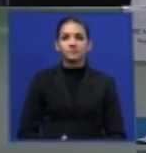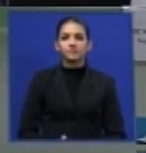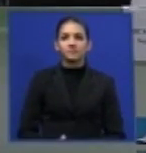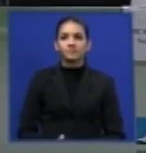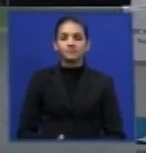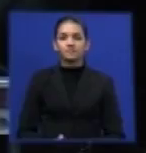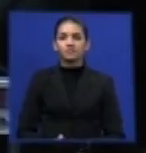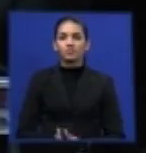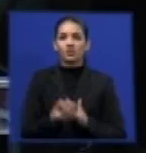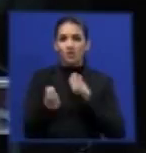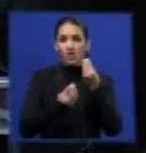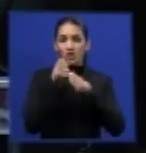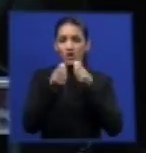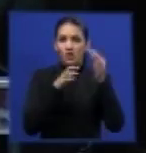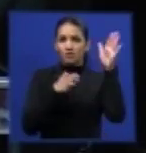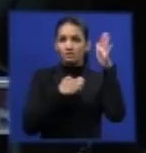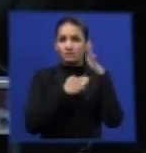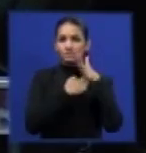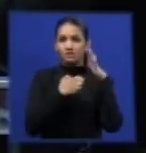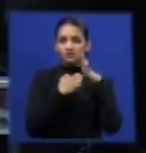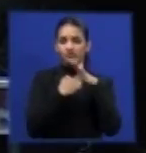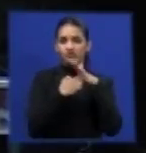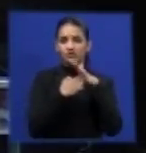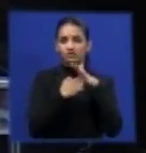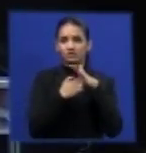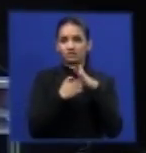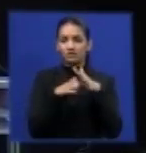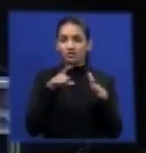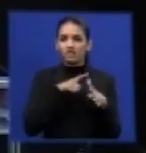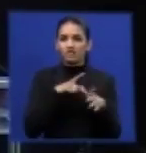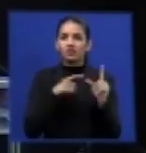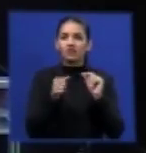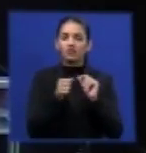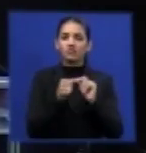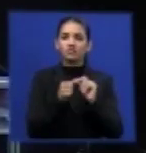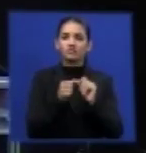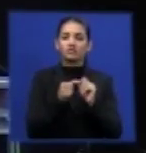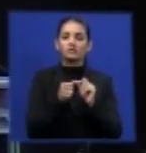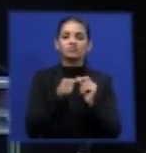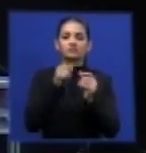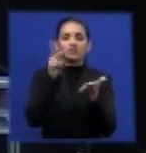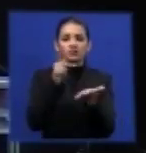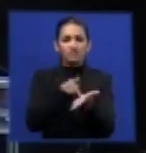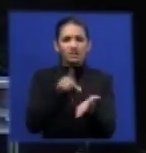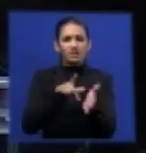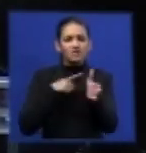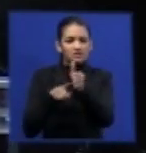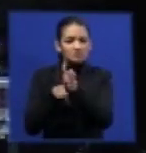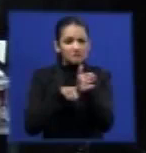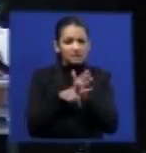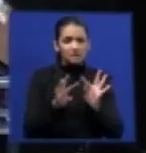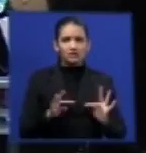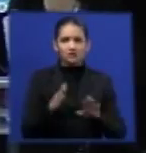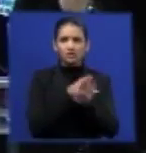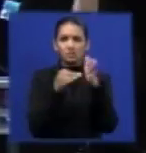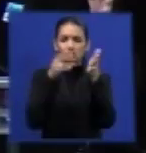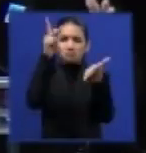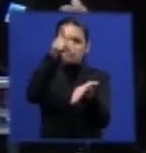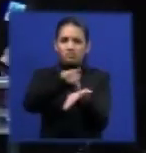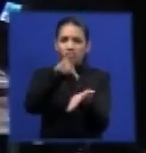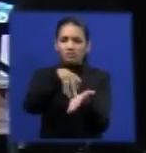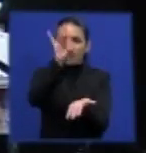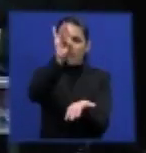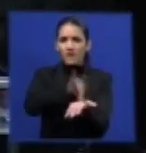recauchutagem, como essas empresas têm realmente os números verdadeiros. Bom, o senhor